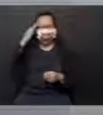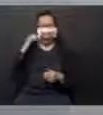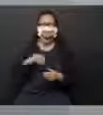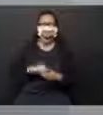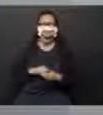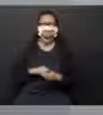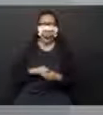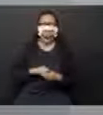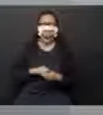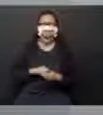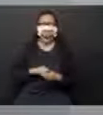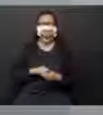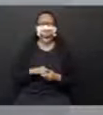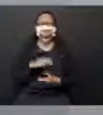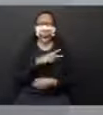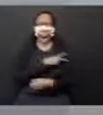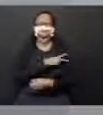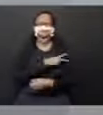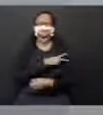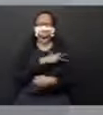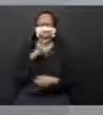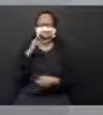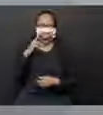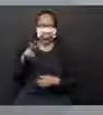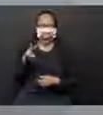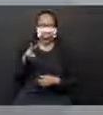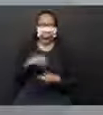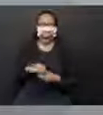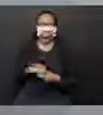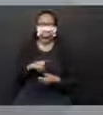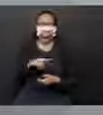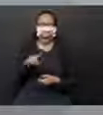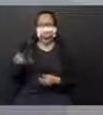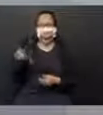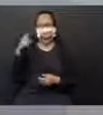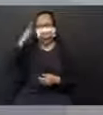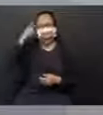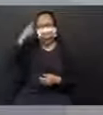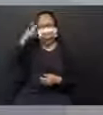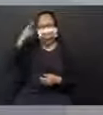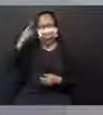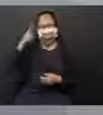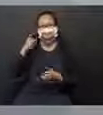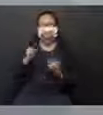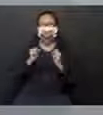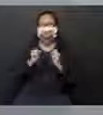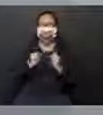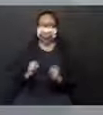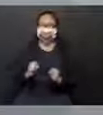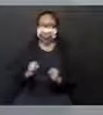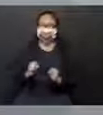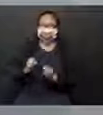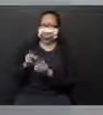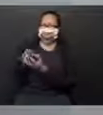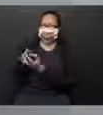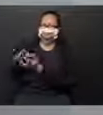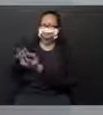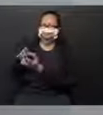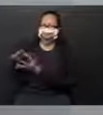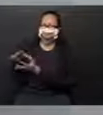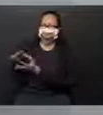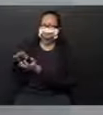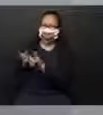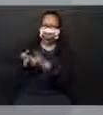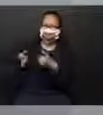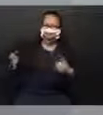pouquinho. detetives do segundo ano. Você acha que é possível a sombra escapar de